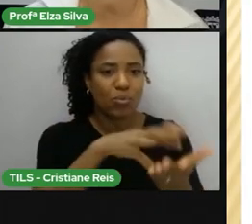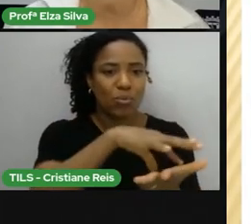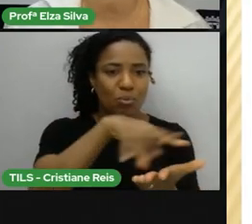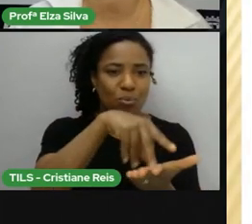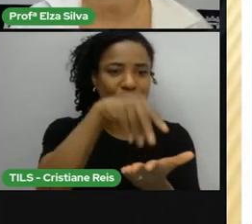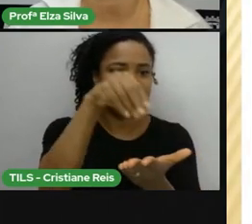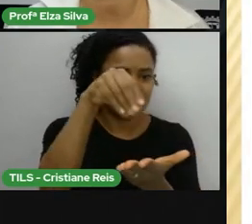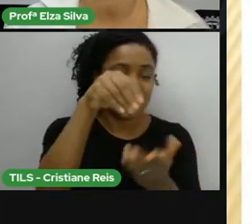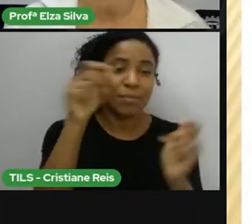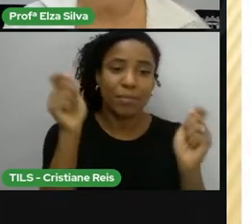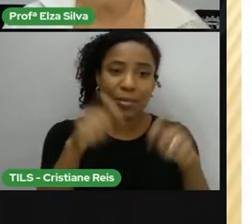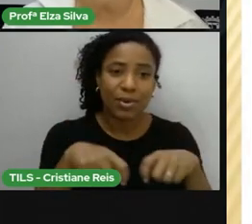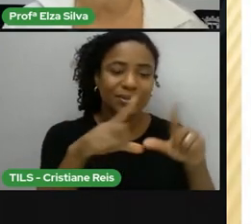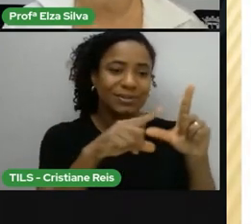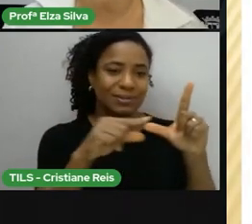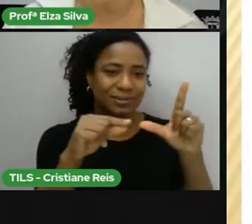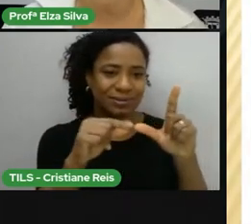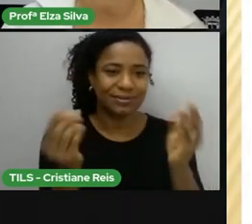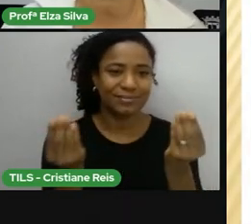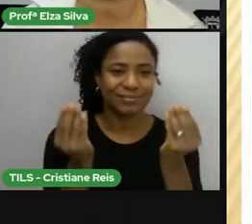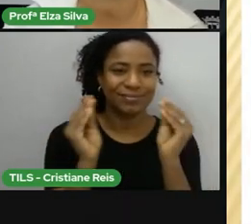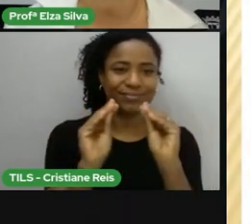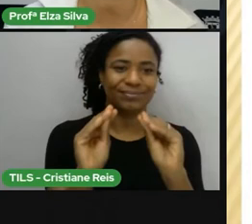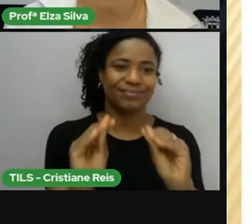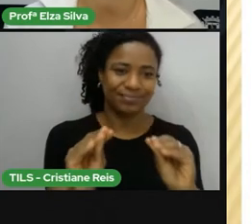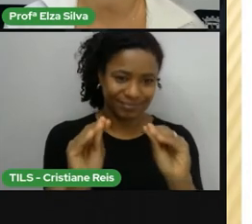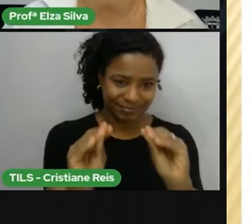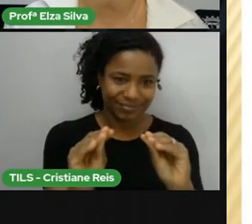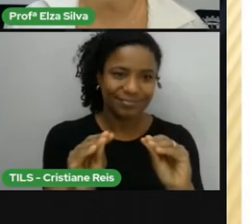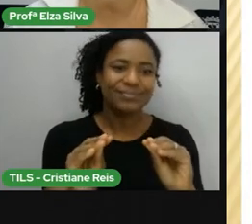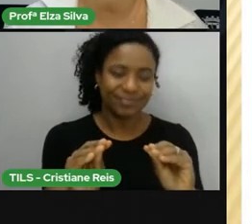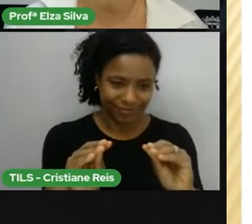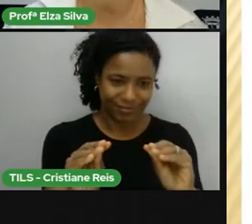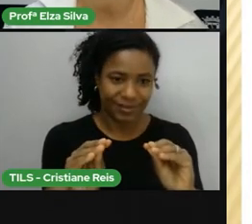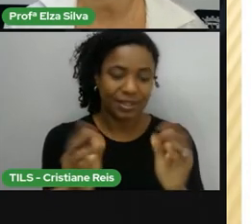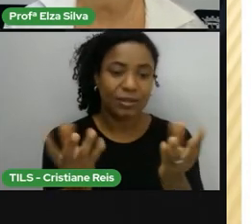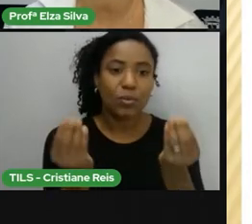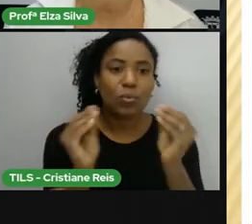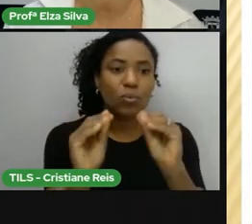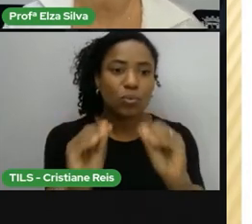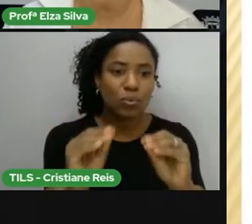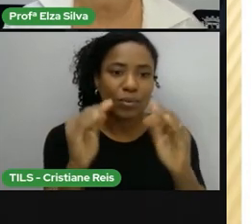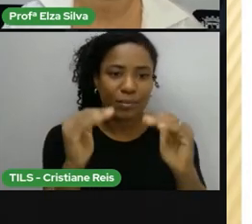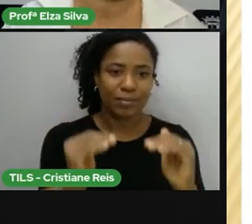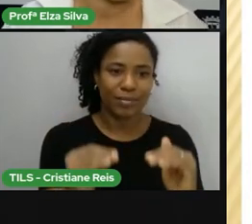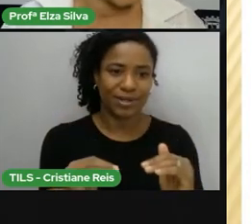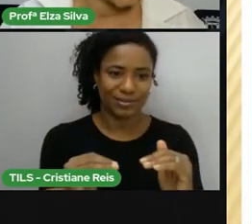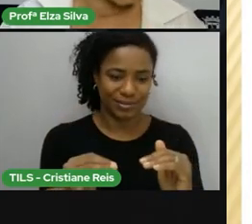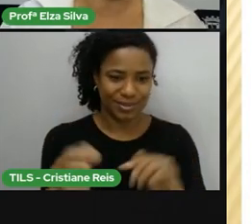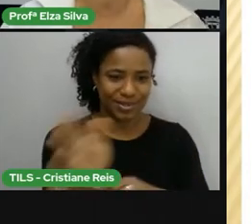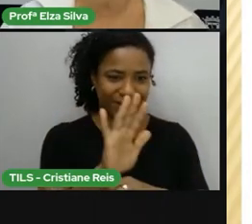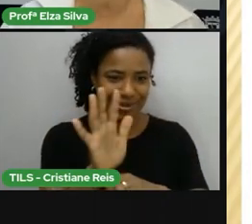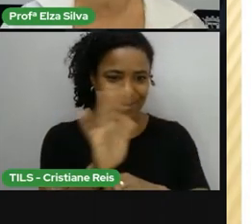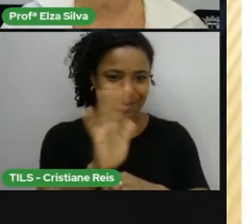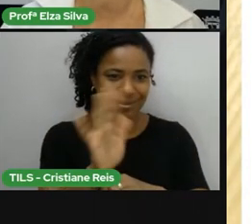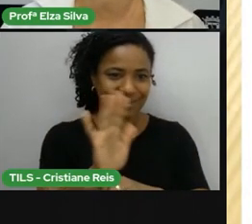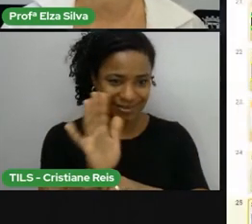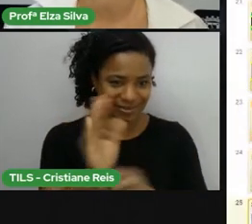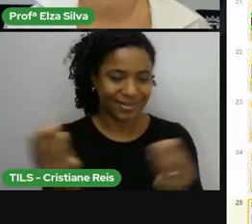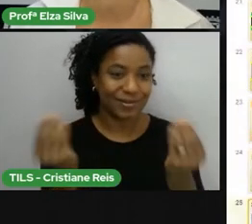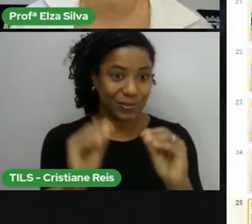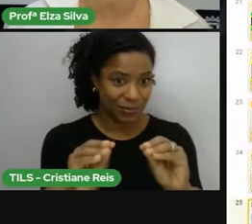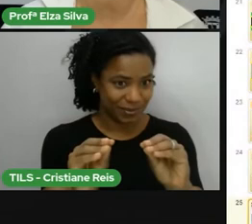Através do link Que iremos disponibilizar No campo Da descrição Abaixo do vídeo Just a moment